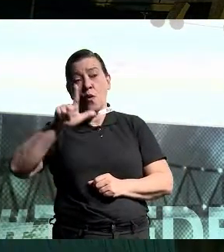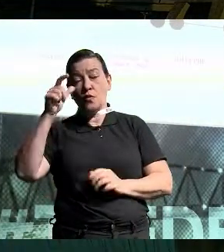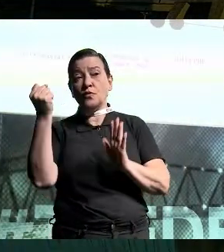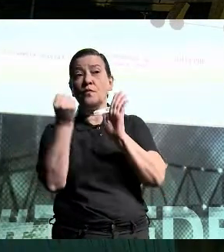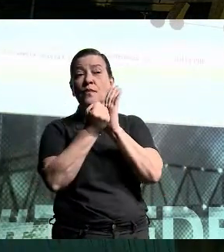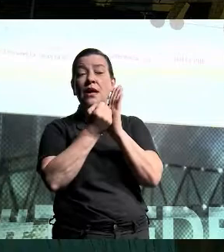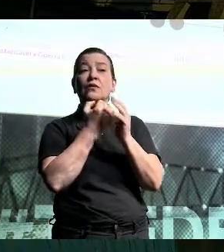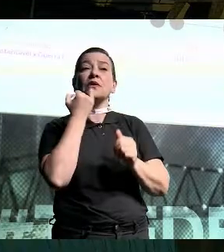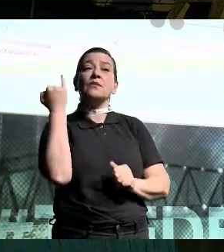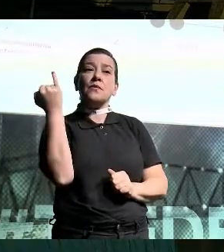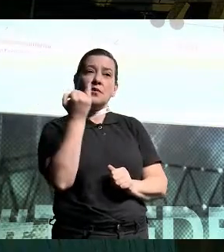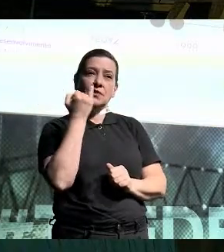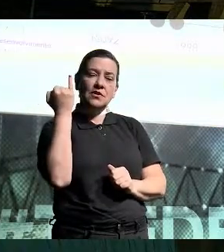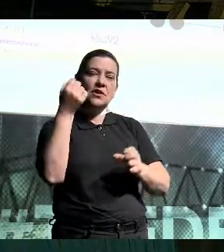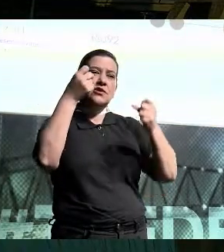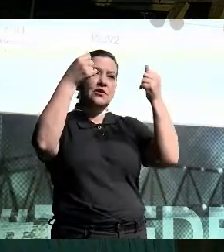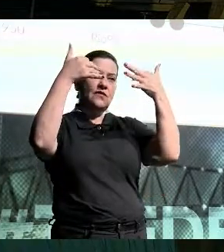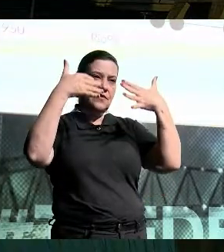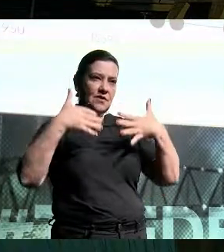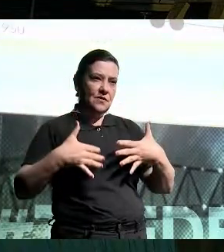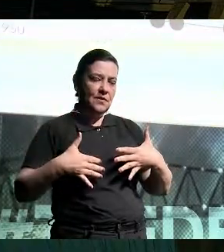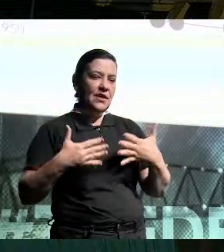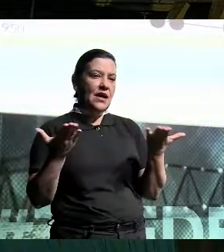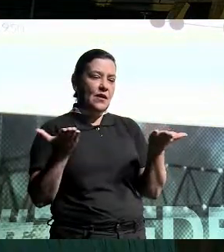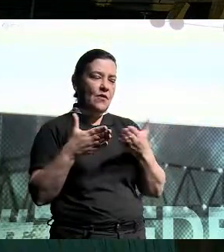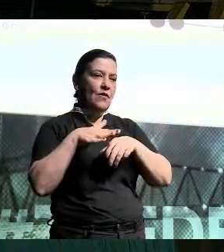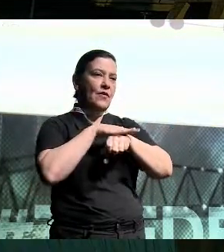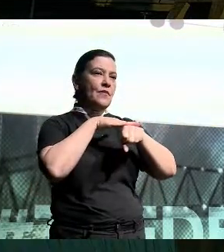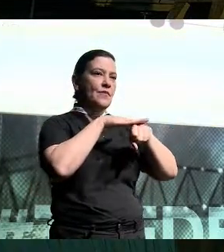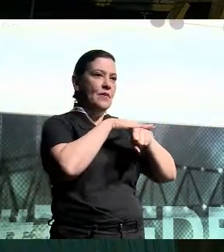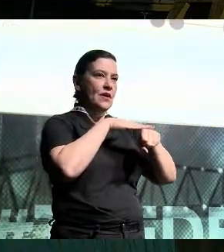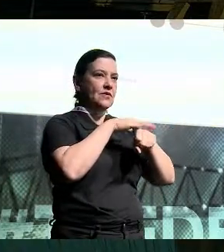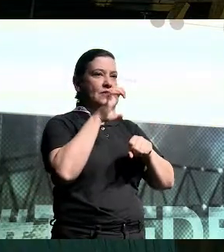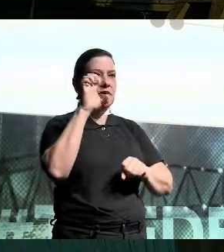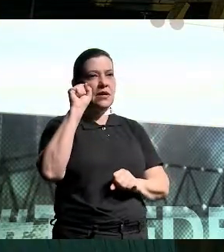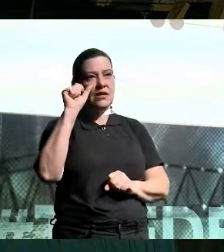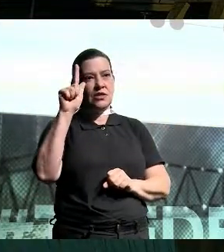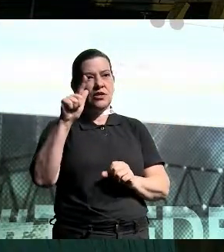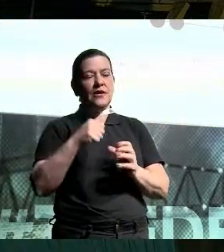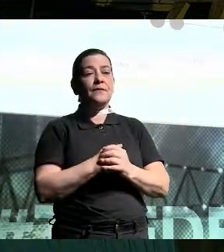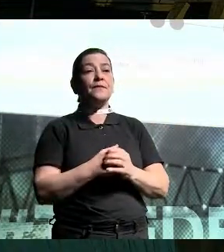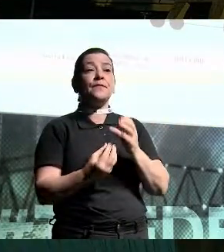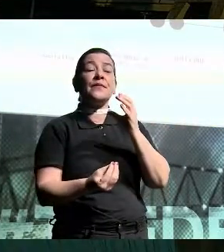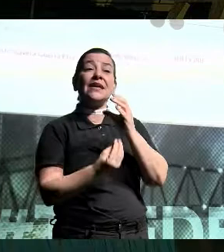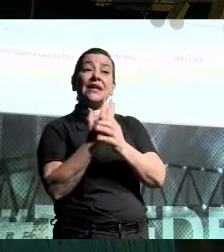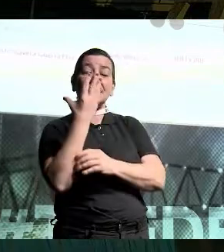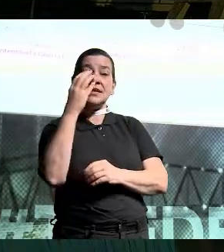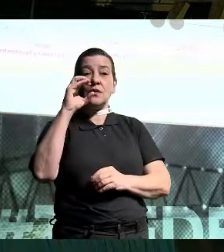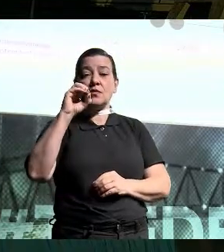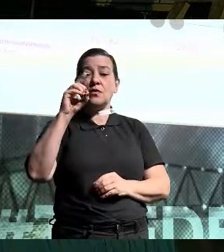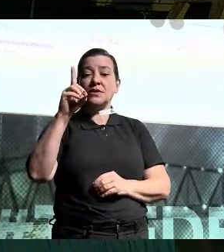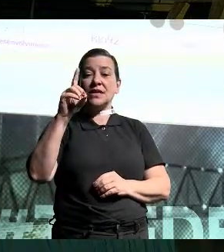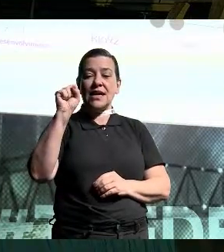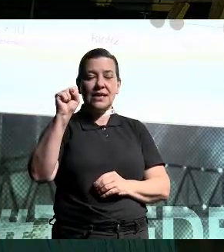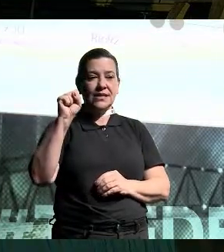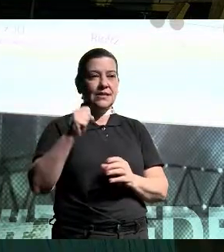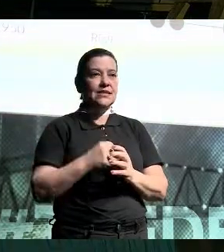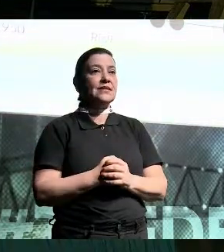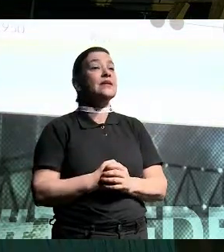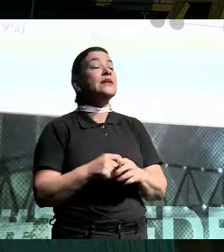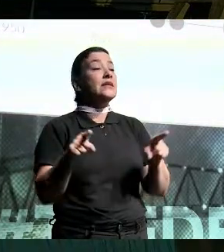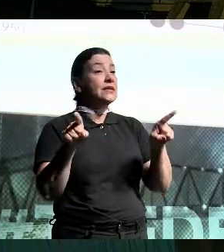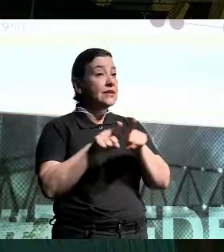importante que eu vou falar ao longo desse papo sobre SG são a criação das ODSs. ODSs